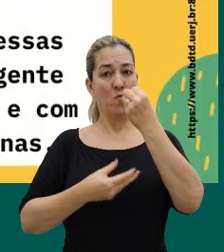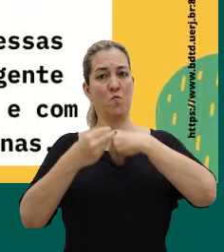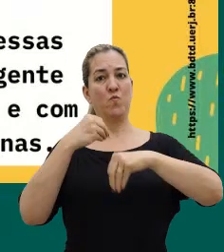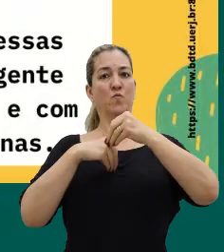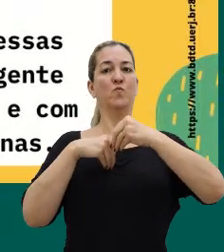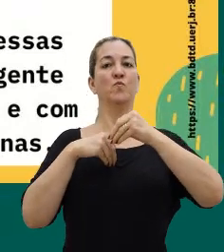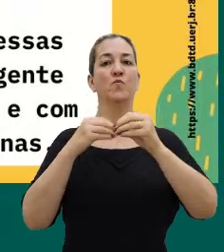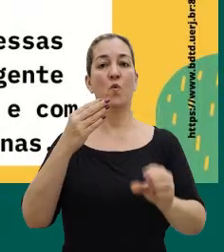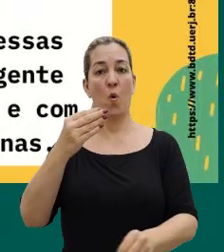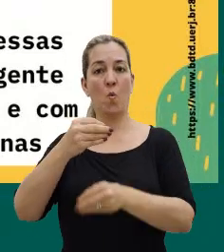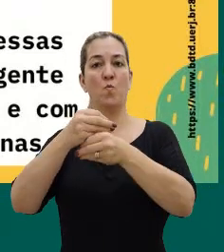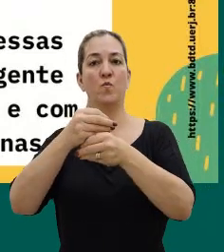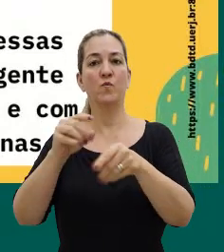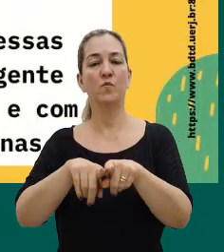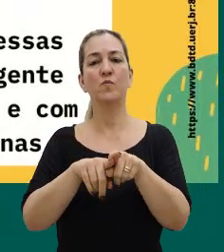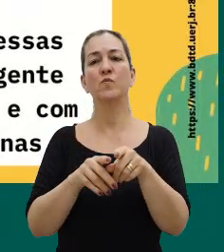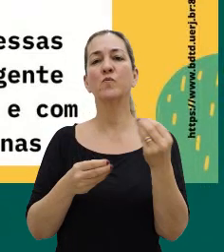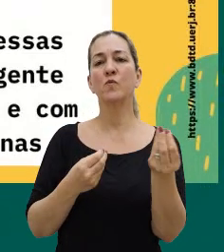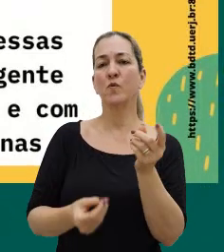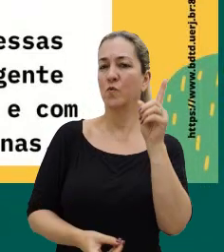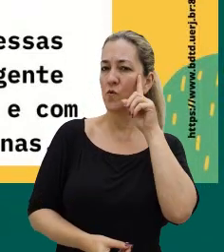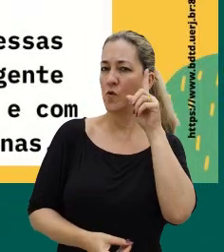gente e do nosso dia a dia.